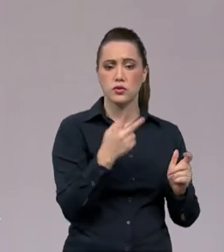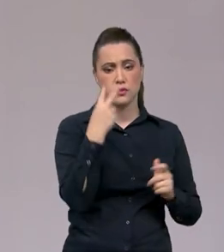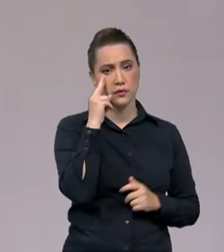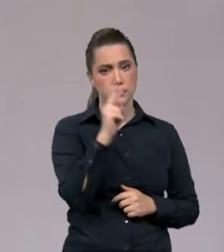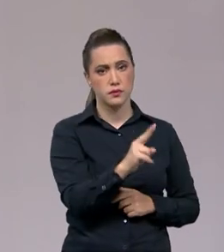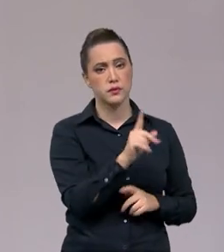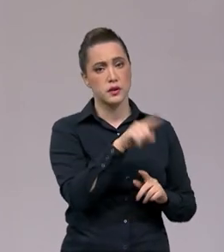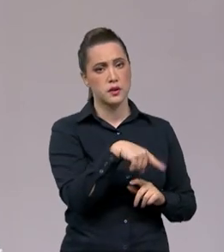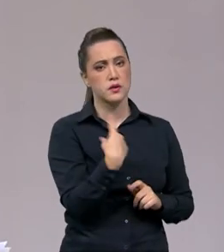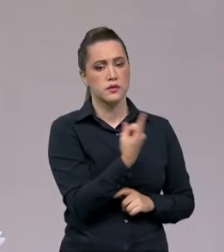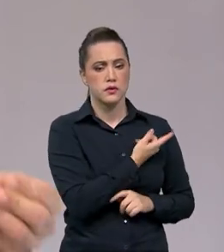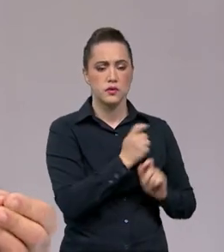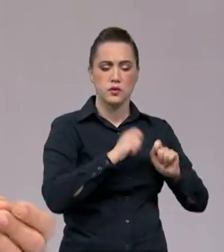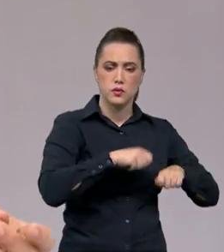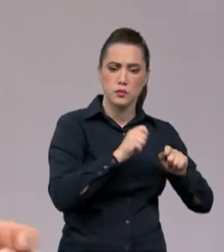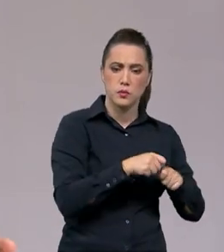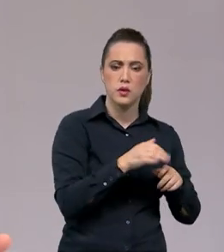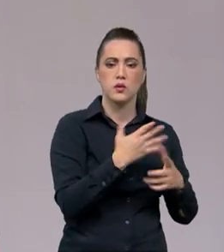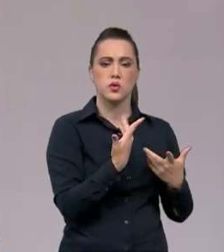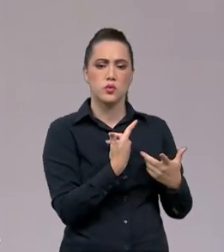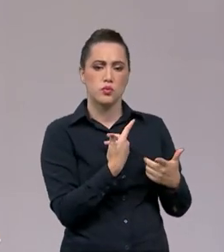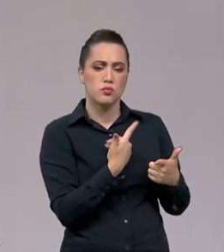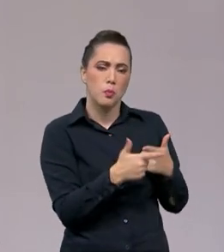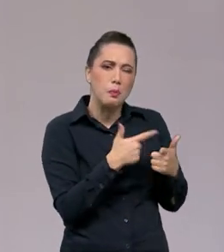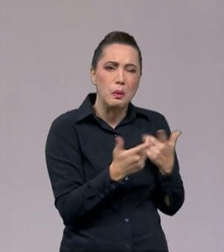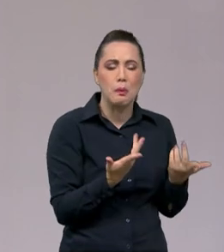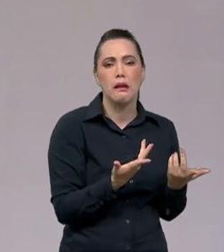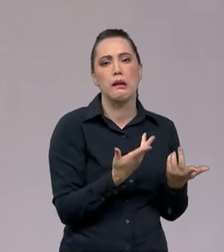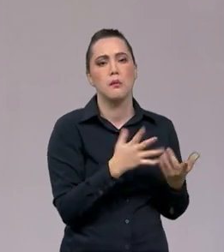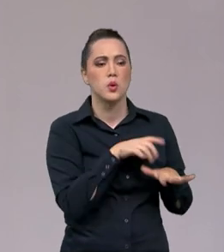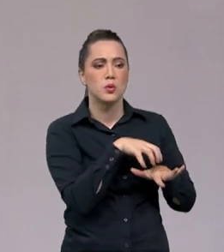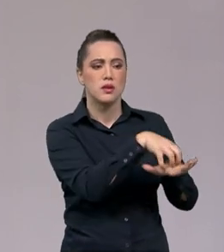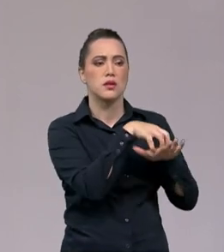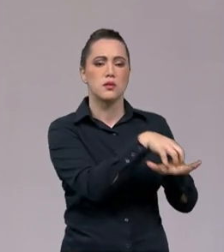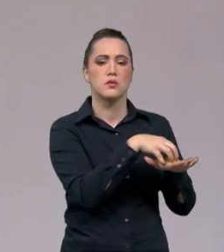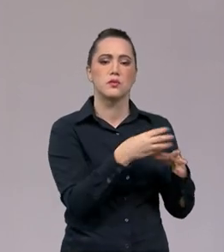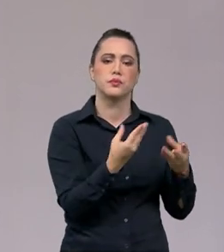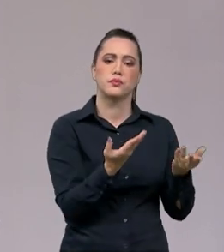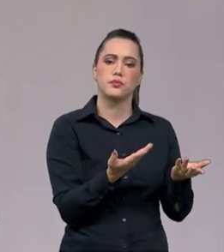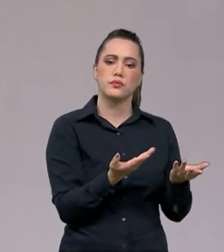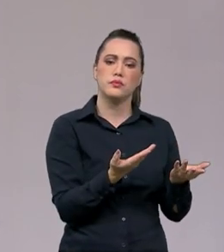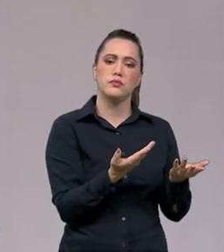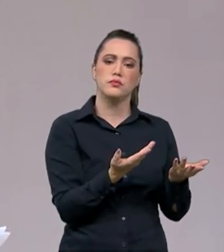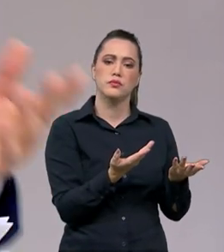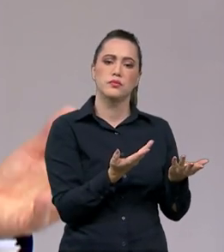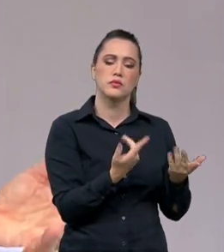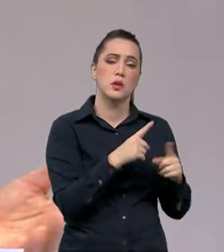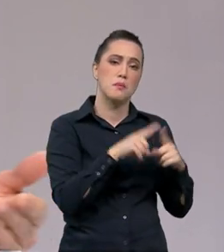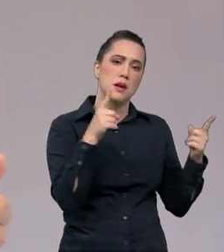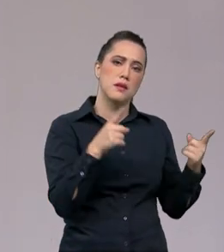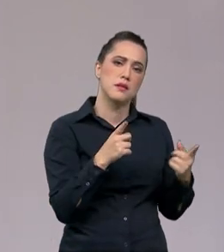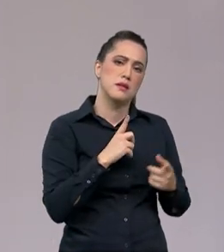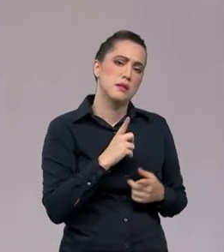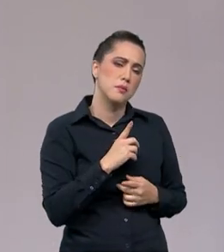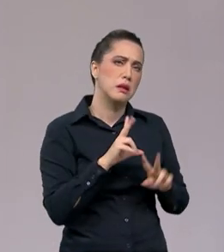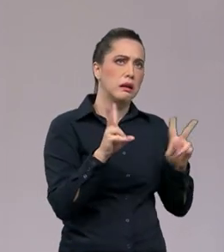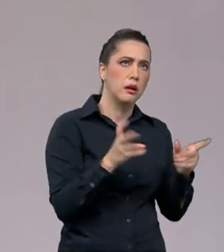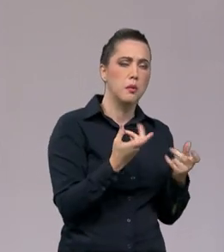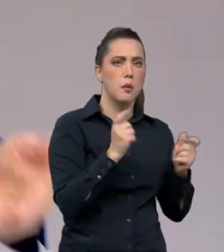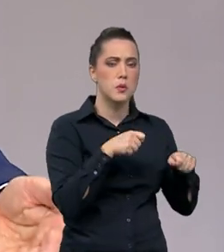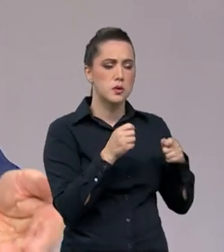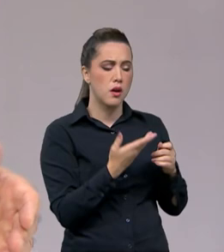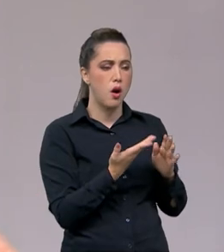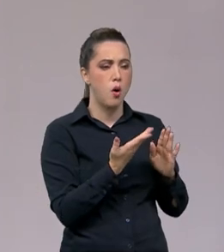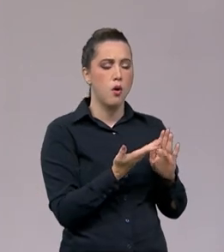que a gente tem aí um ponto de estrangulamento no nosso transporte? Mas, por outro lado, será que o